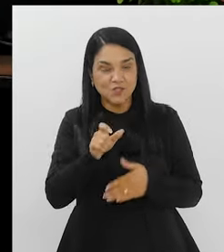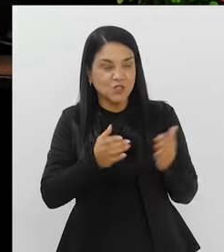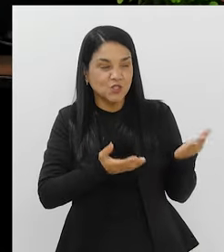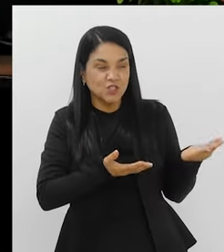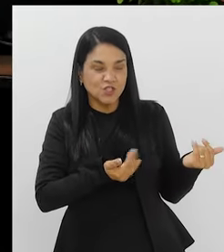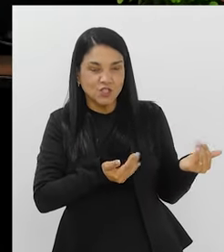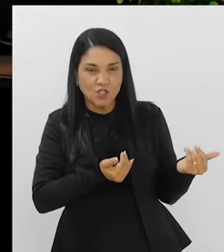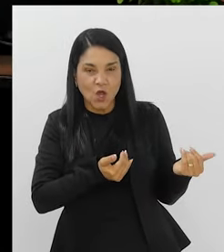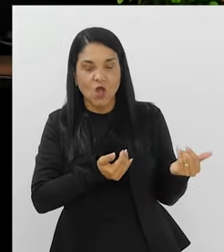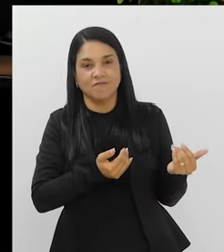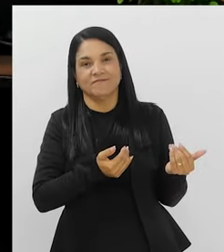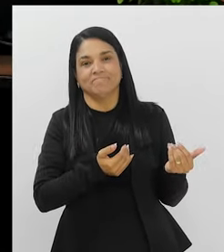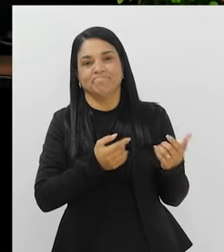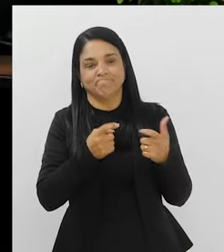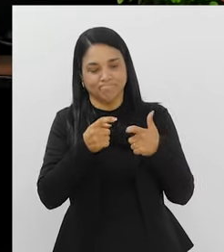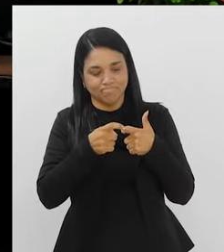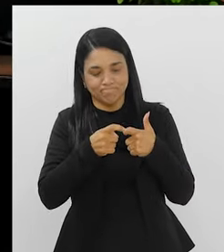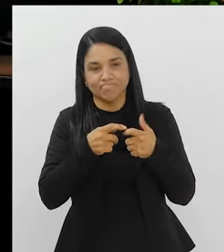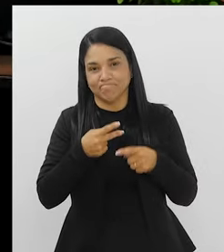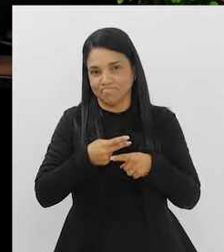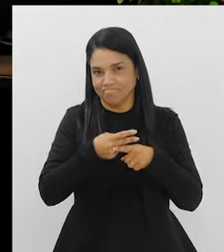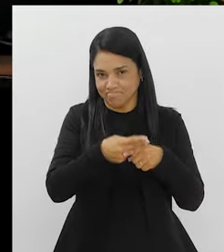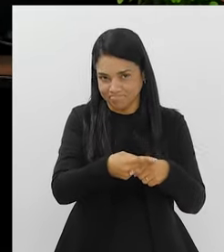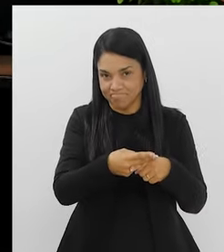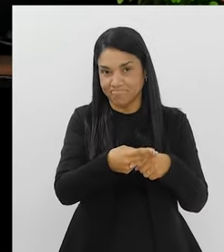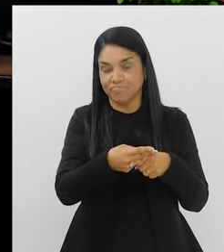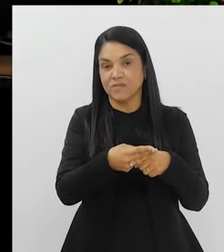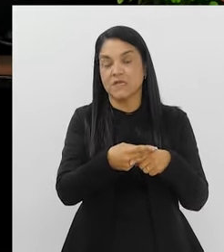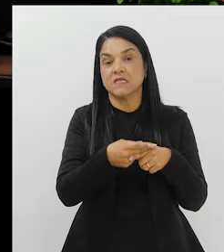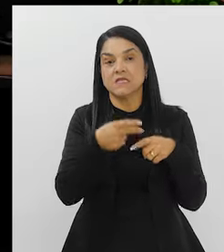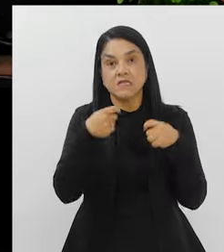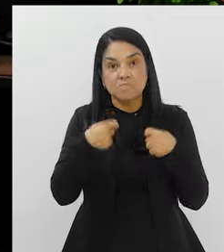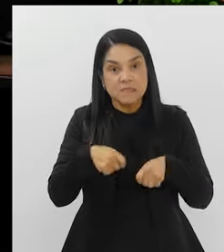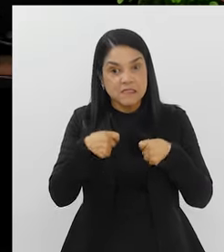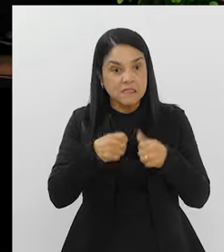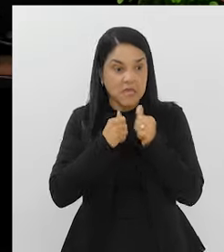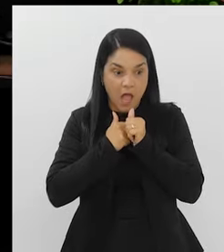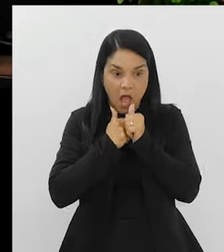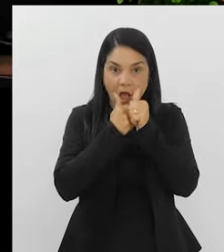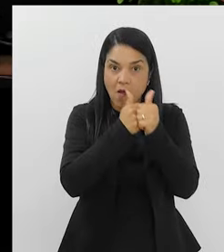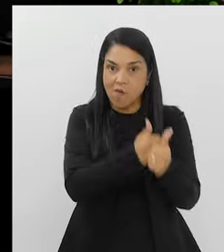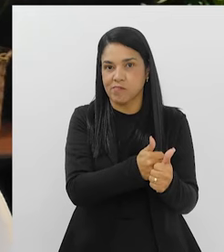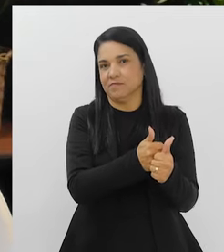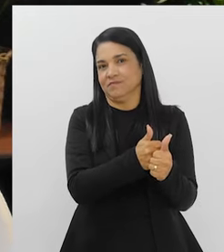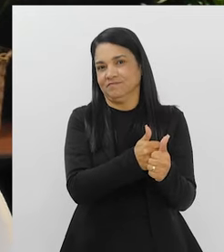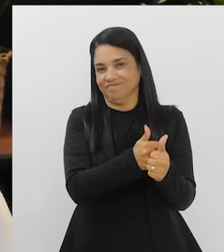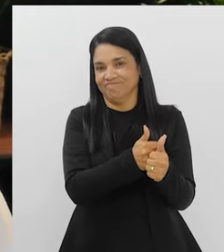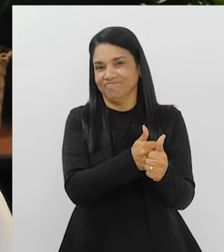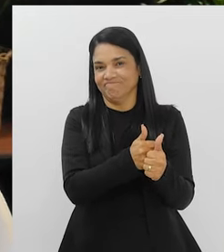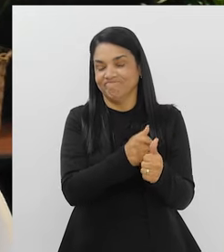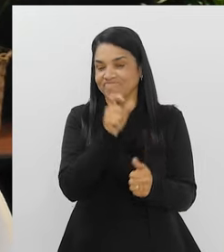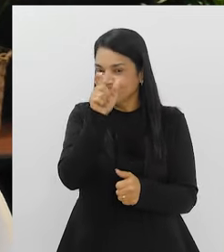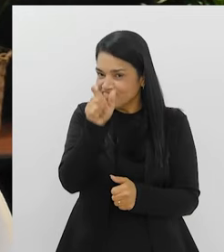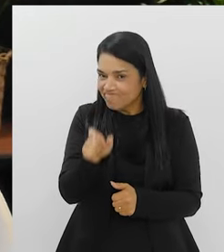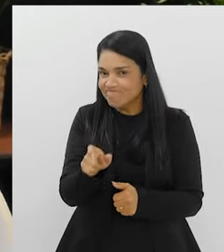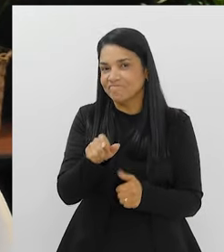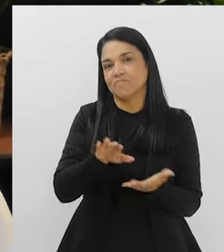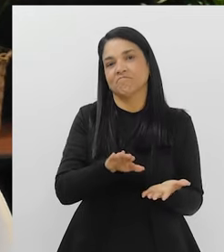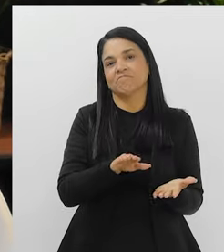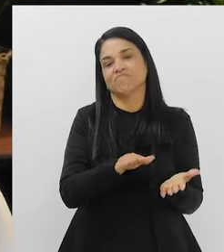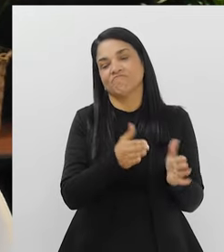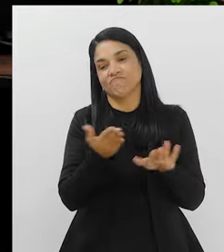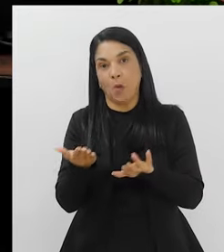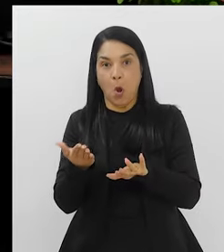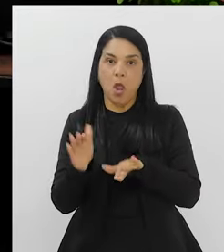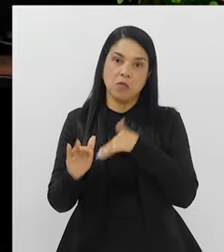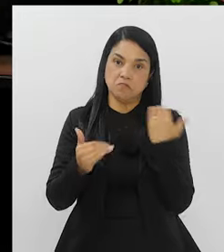jovens aos nossos consultórios. E que, se não forem devidamente acompanhados, são esses pacientes que podem vir a